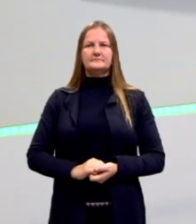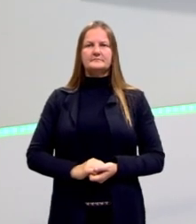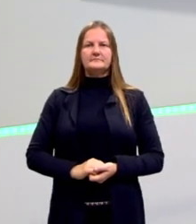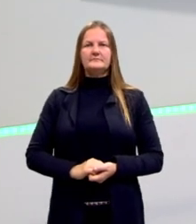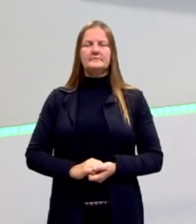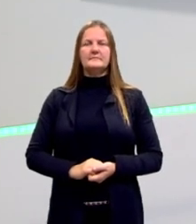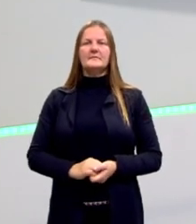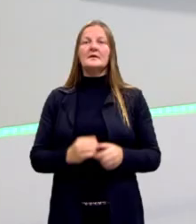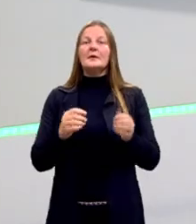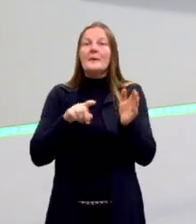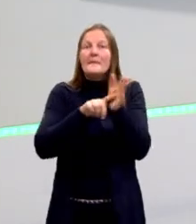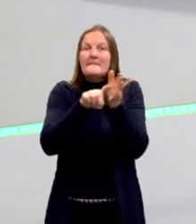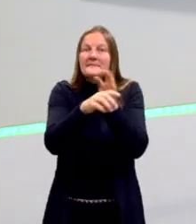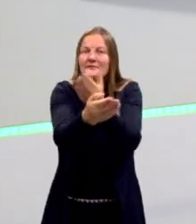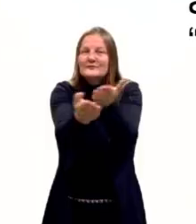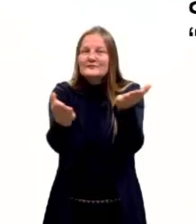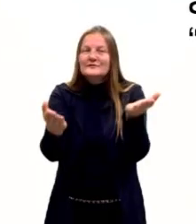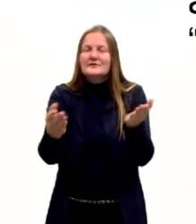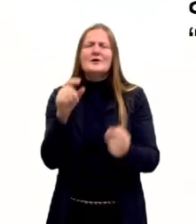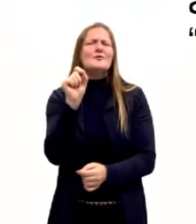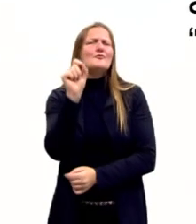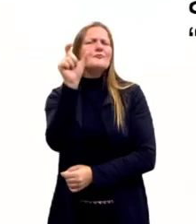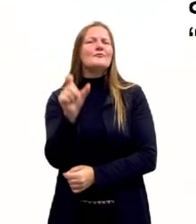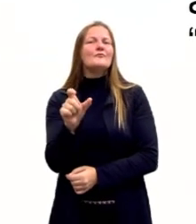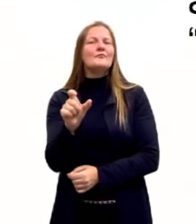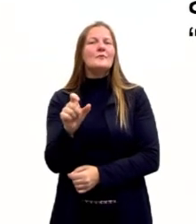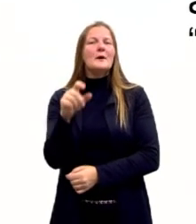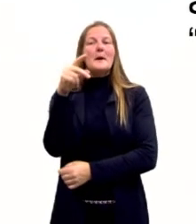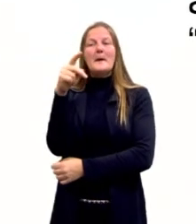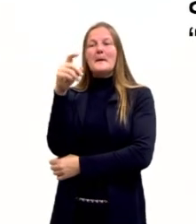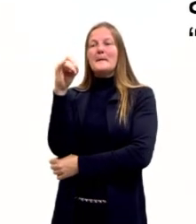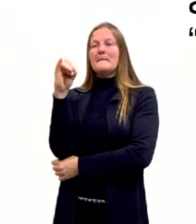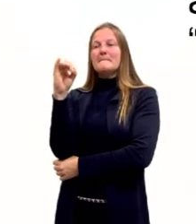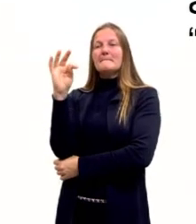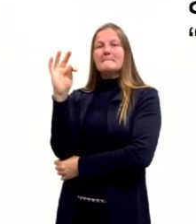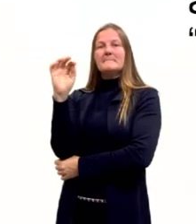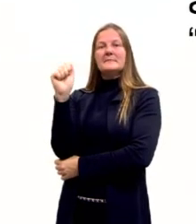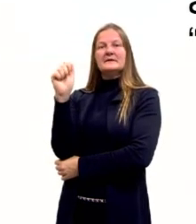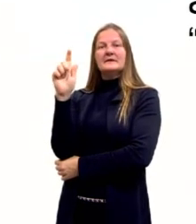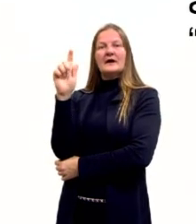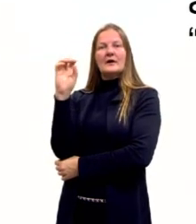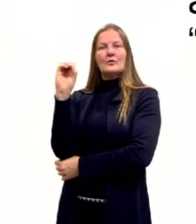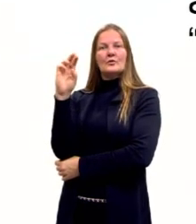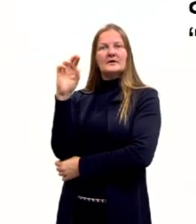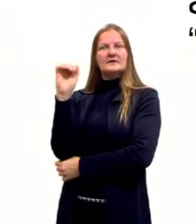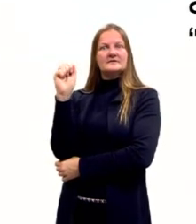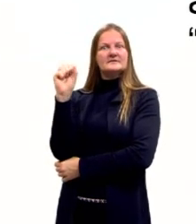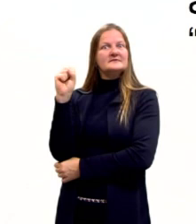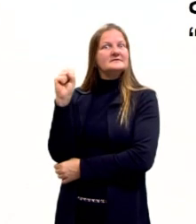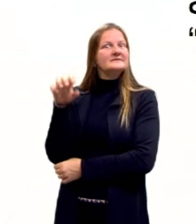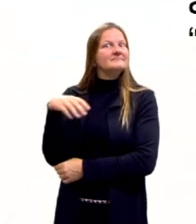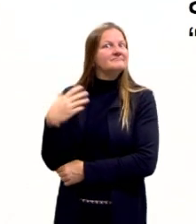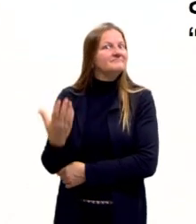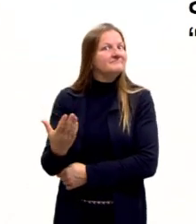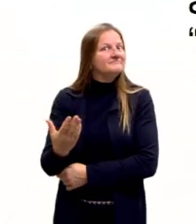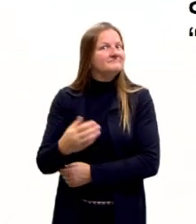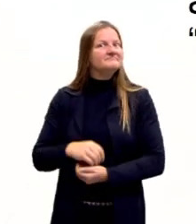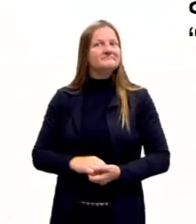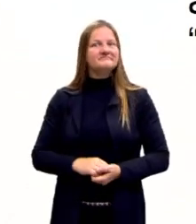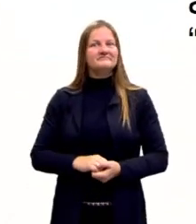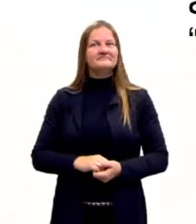Aqui eu pergunto para vocês quem foi Pitágoras. Vocês, com certeza, já viram o teorema de Pitágoras.